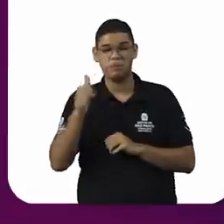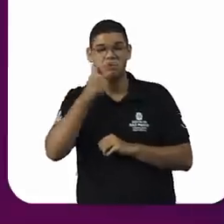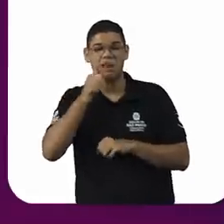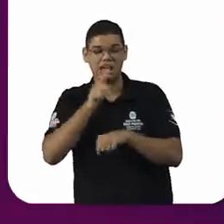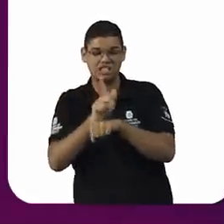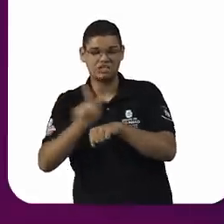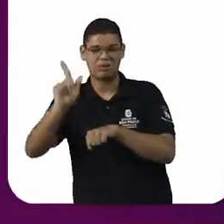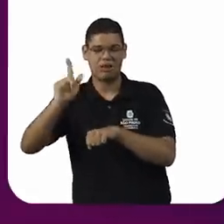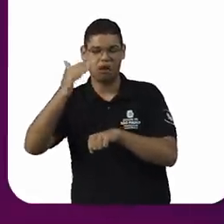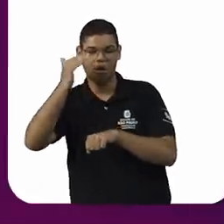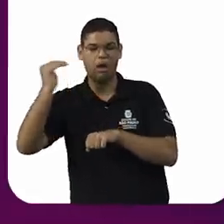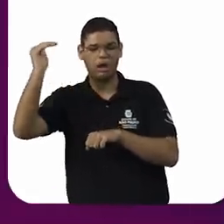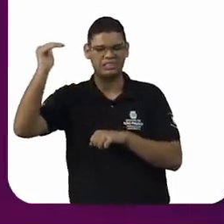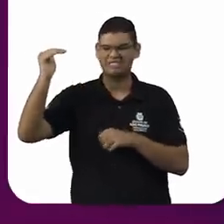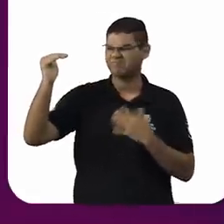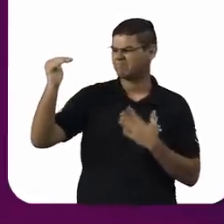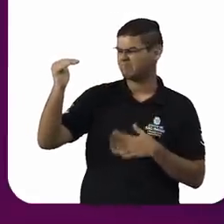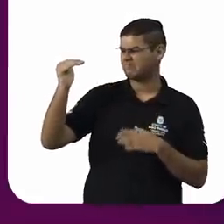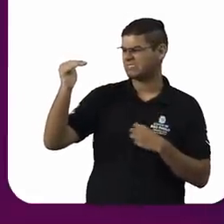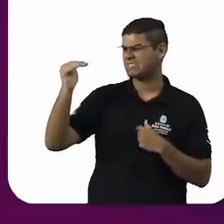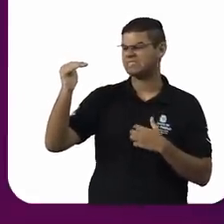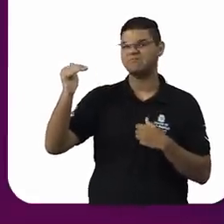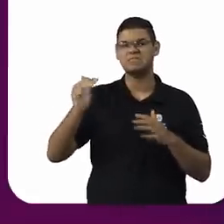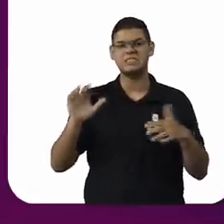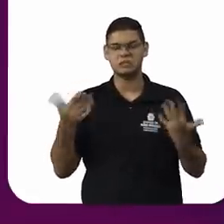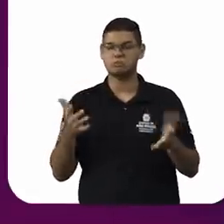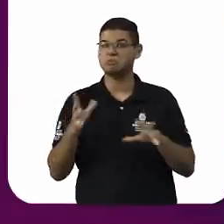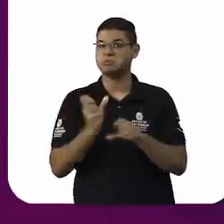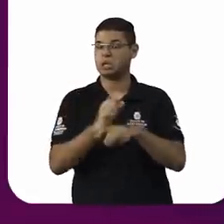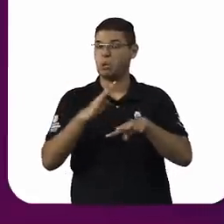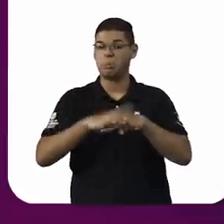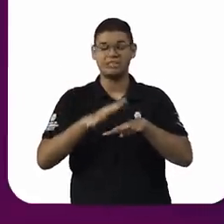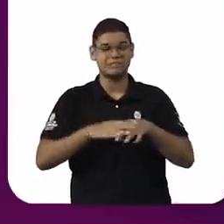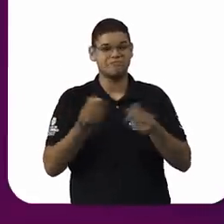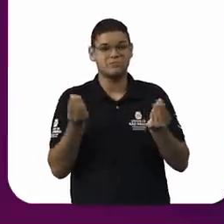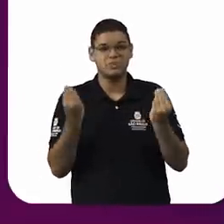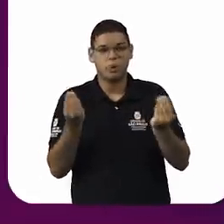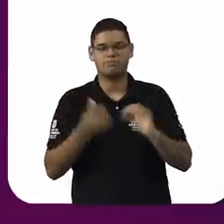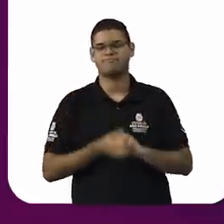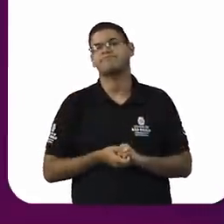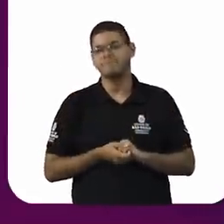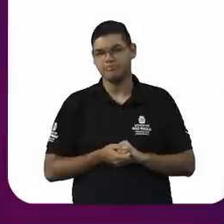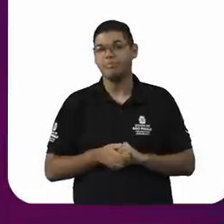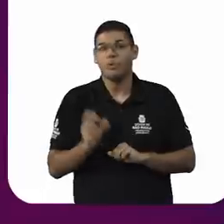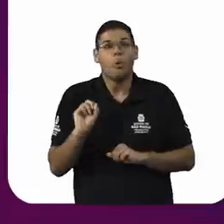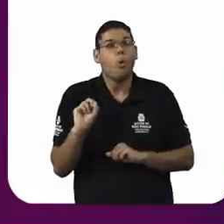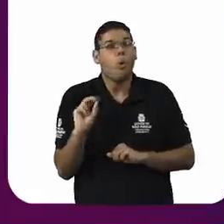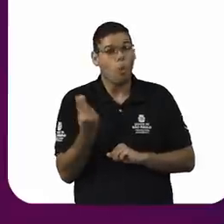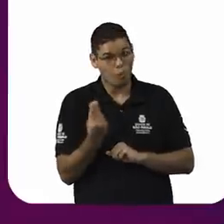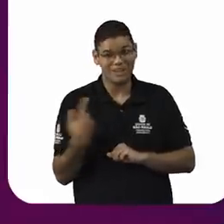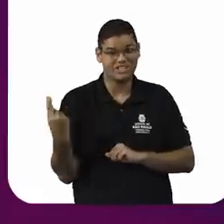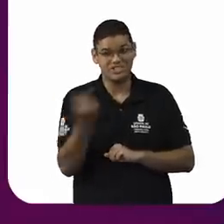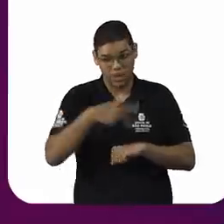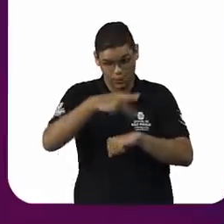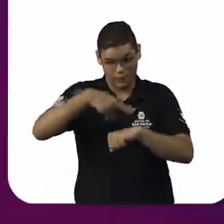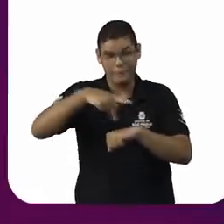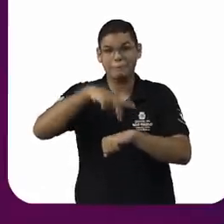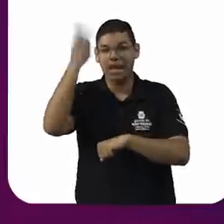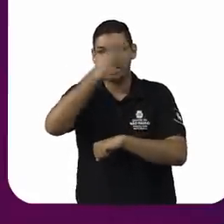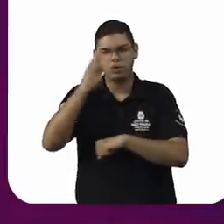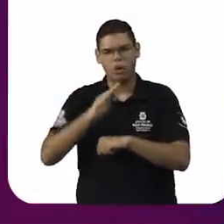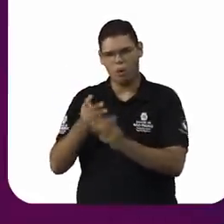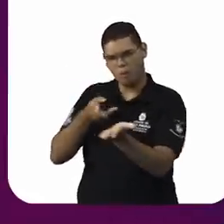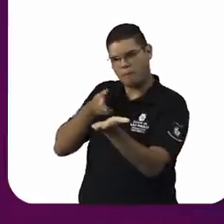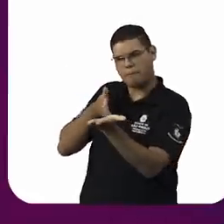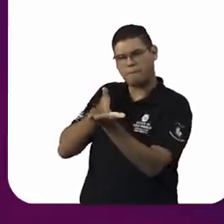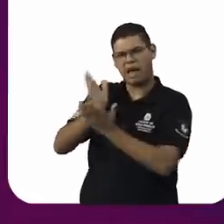fecha. Ou nós queremos que o nosso país avance em todas as áreas, inclusive no Poder Judiciário, que